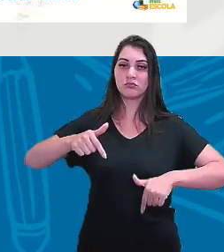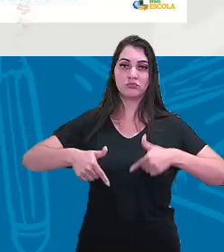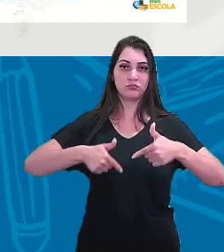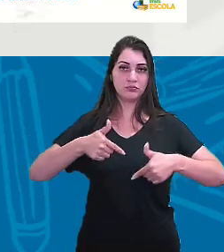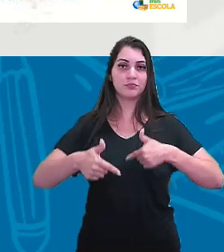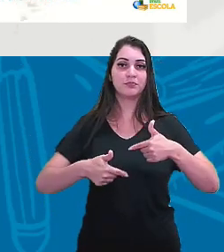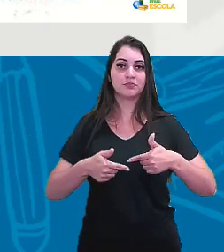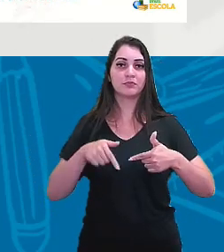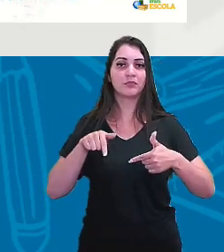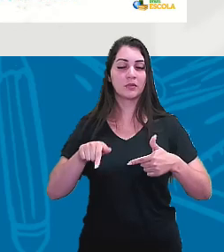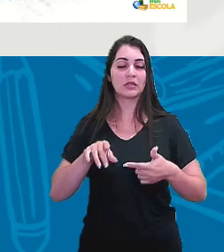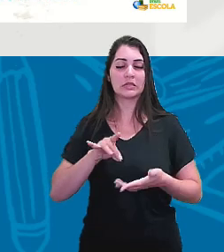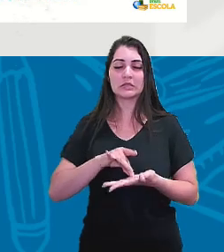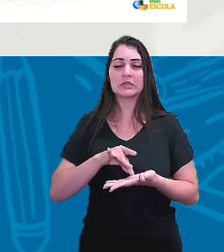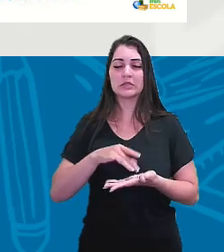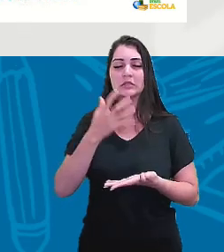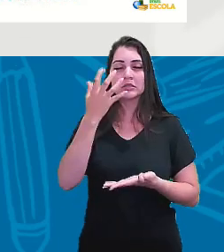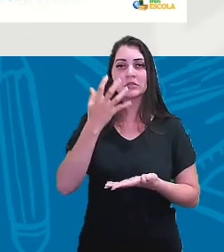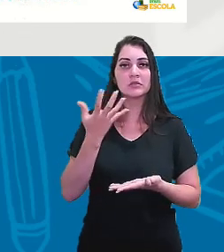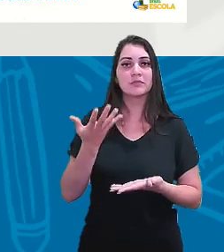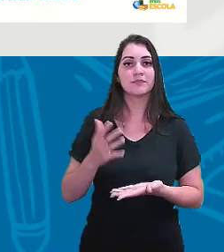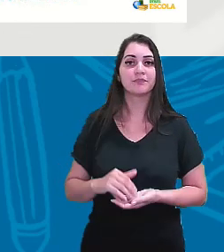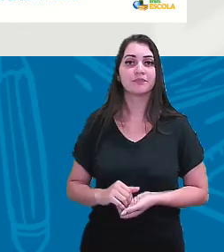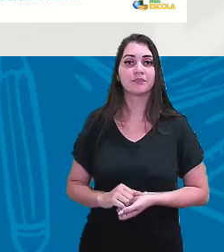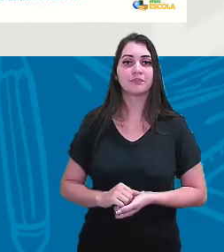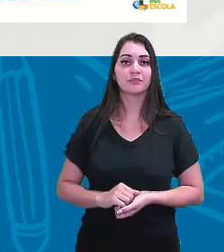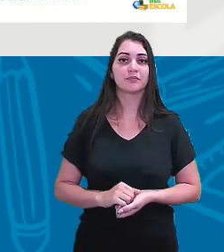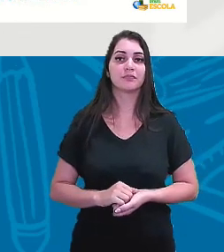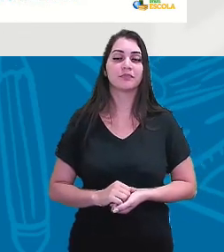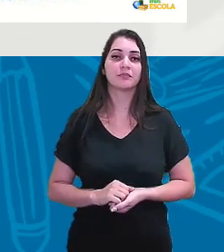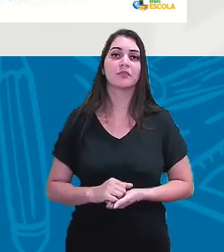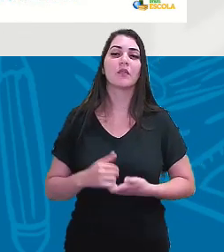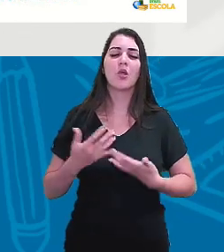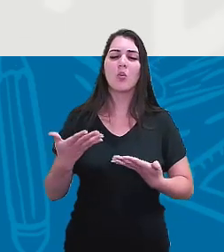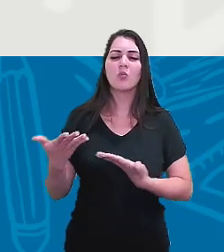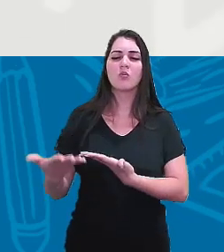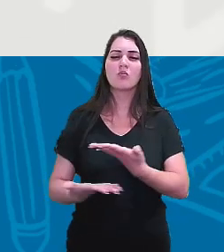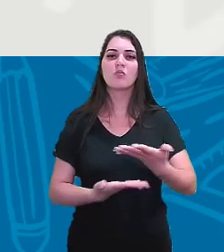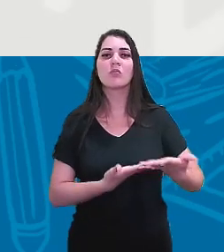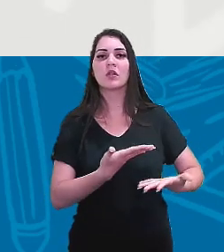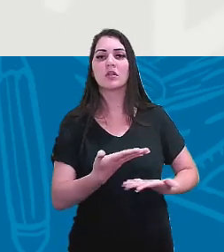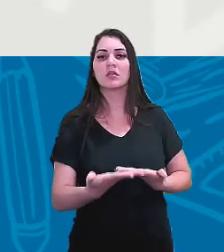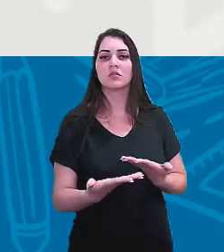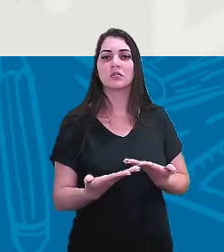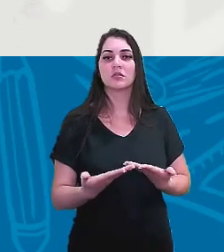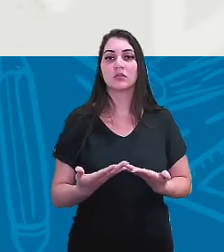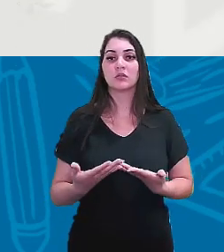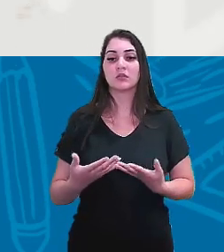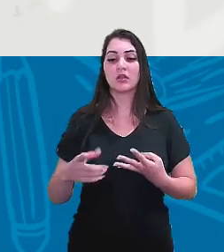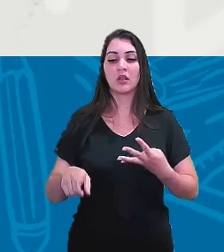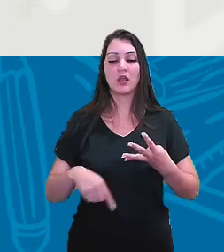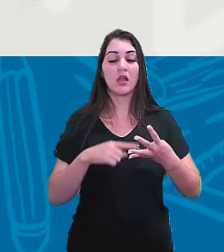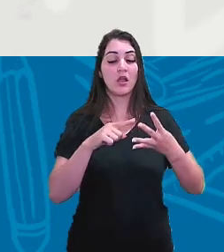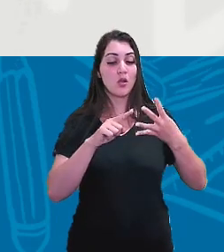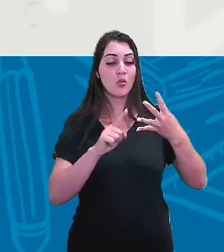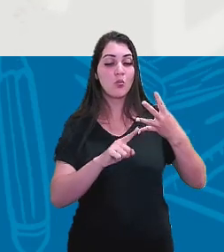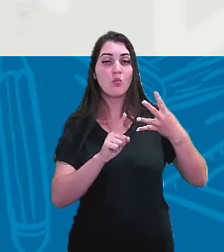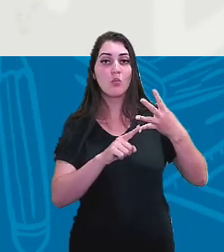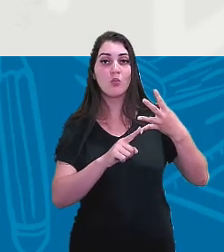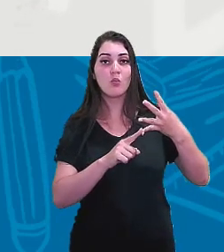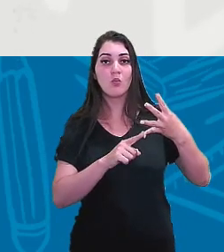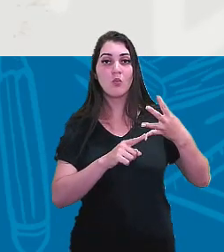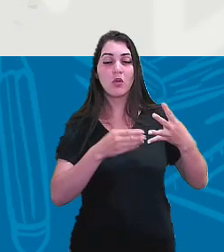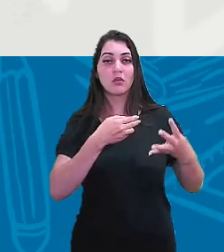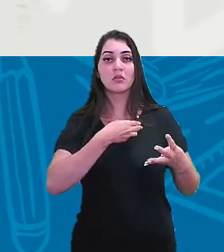isso é um fato inegável. Com relação à Quarta República, a